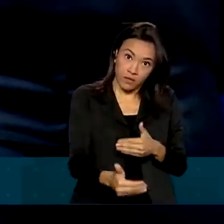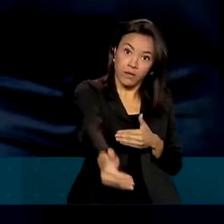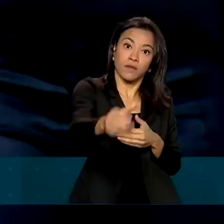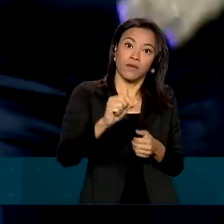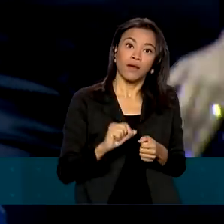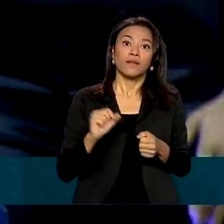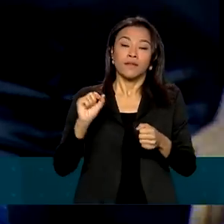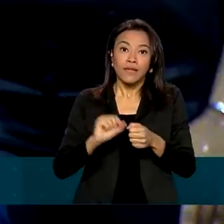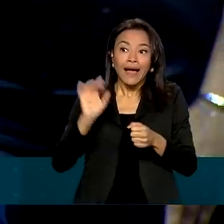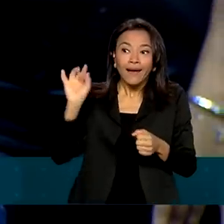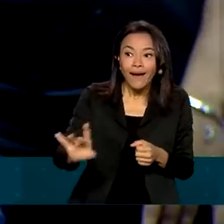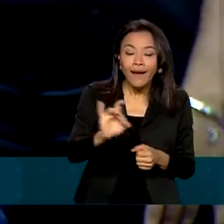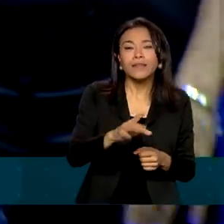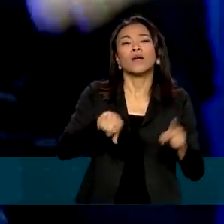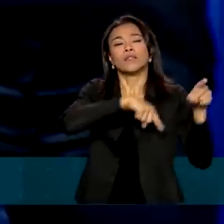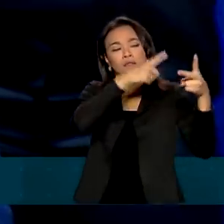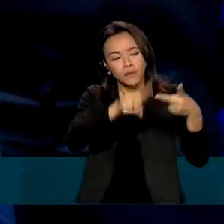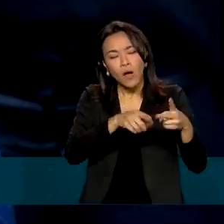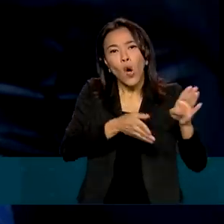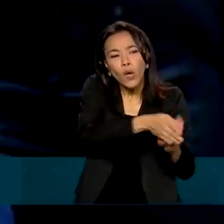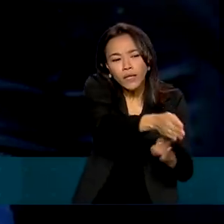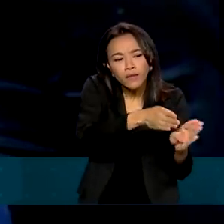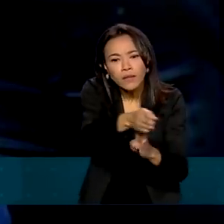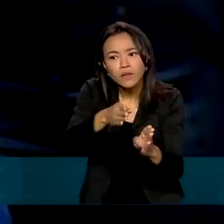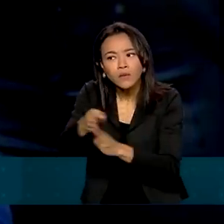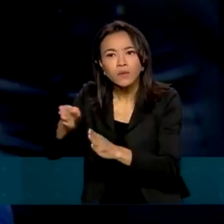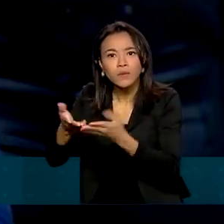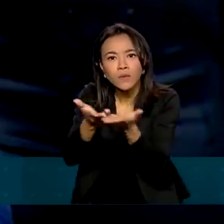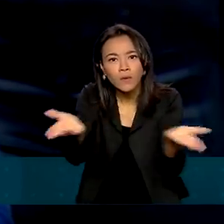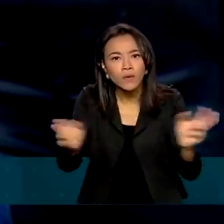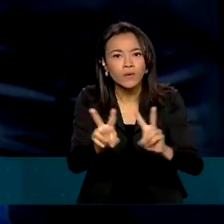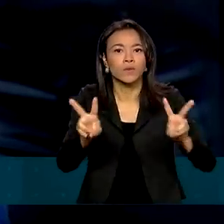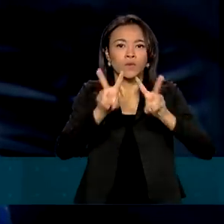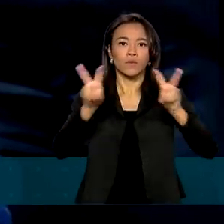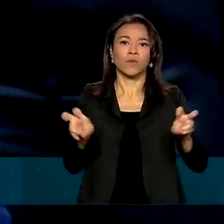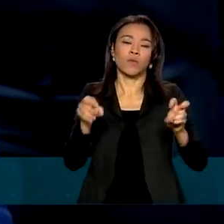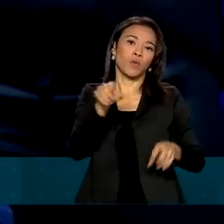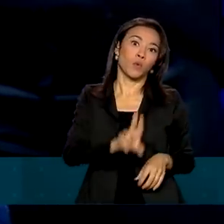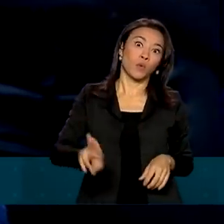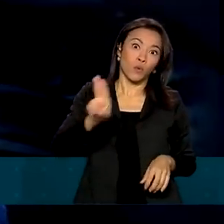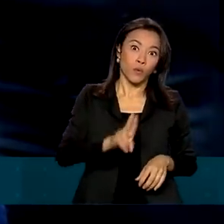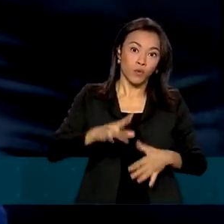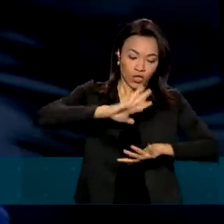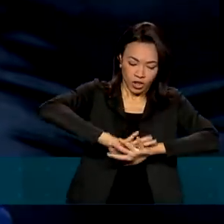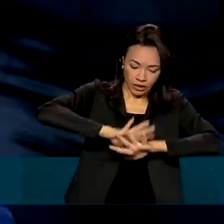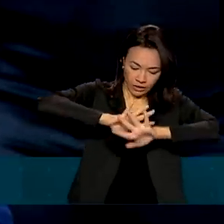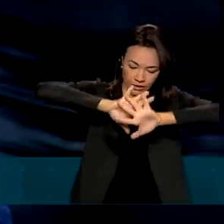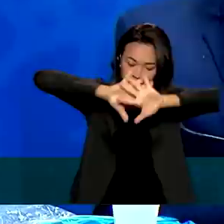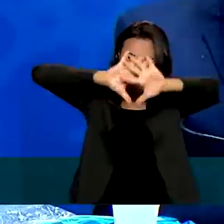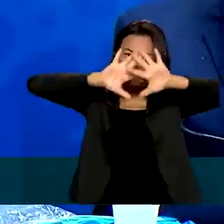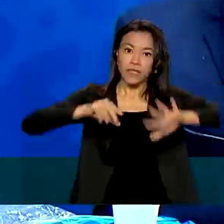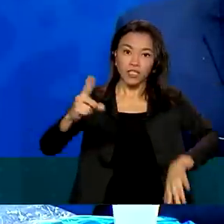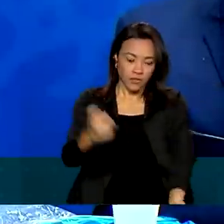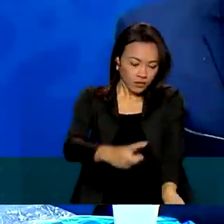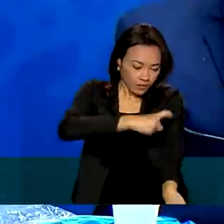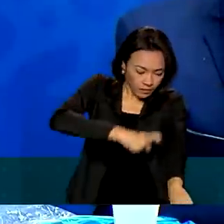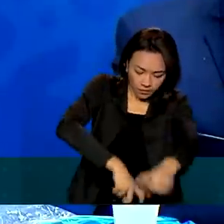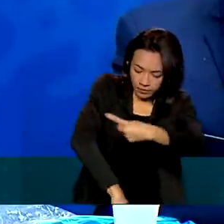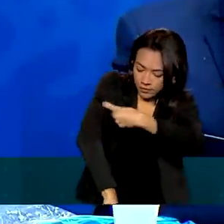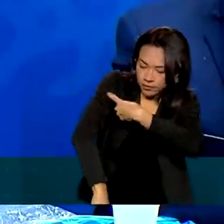a casa a casa, as recomendações com relação ao uso de telas e ao uso de repelentes. Vamos